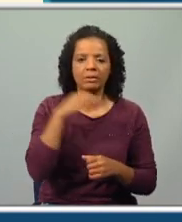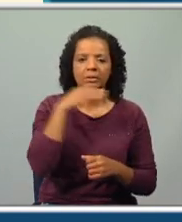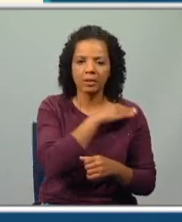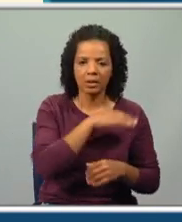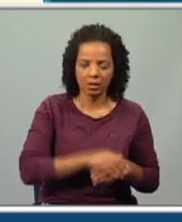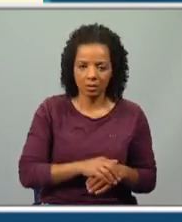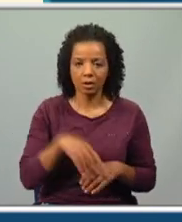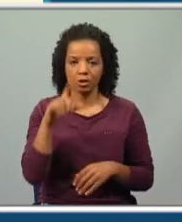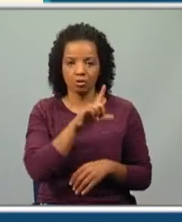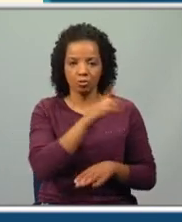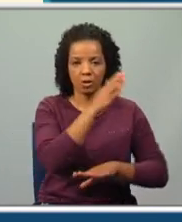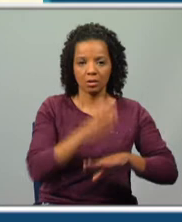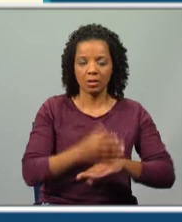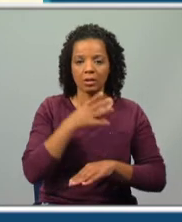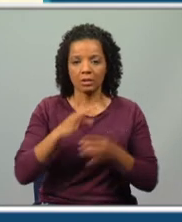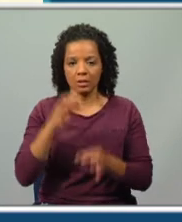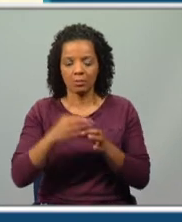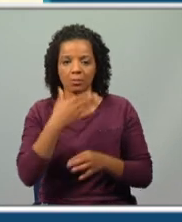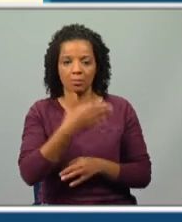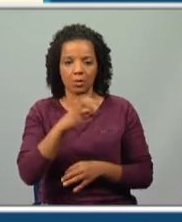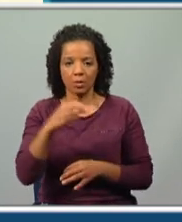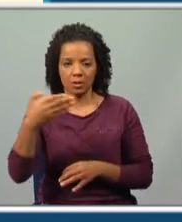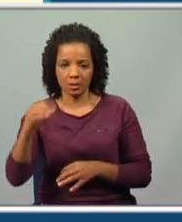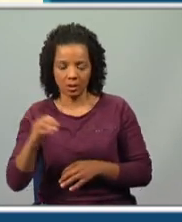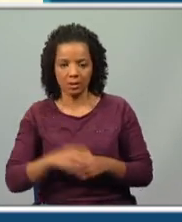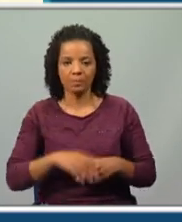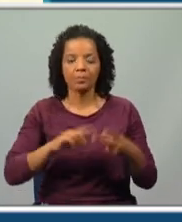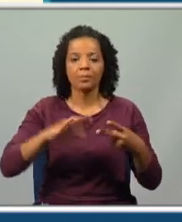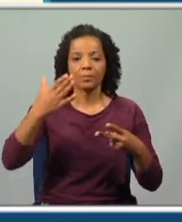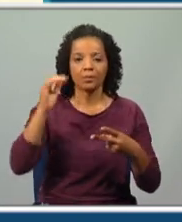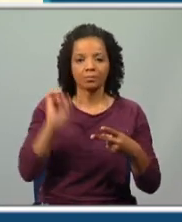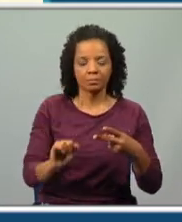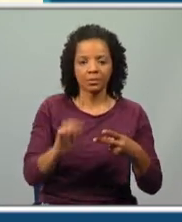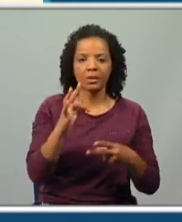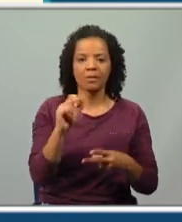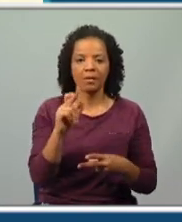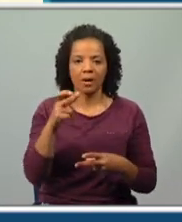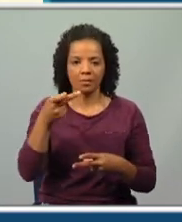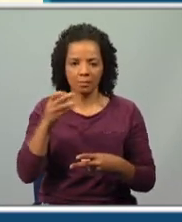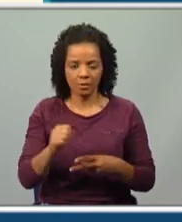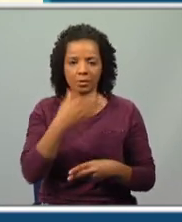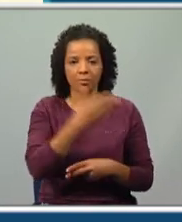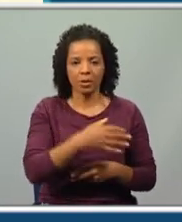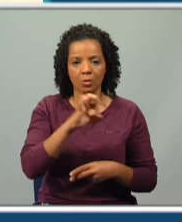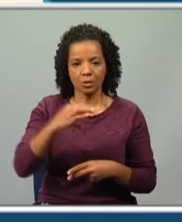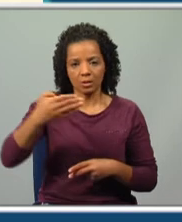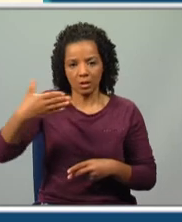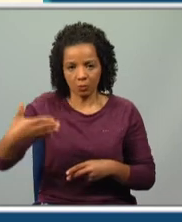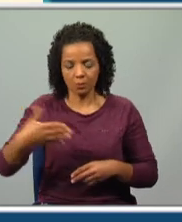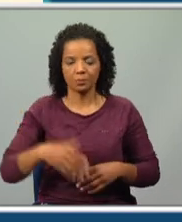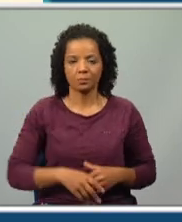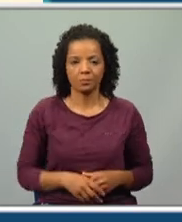de julho a setembro de 1870, e o primeiro número, das Farpas, em 1871.